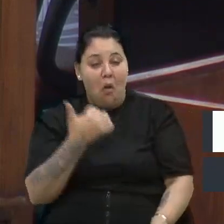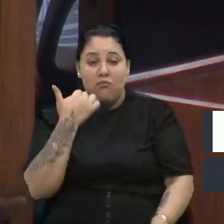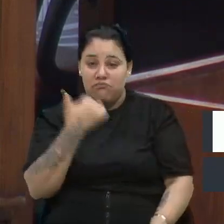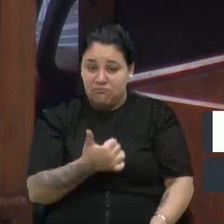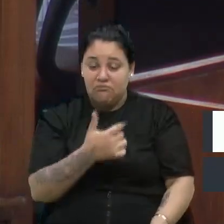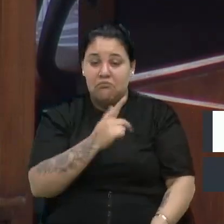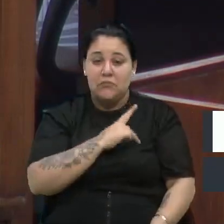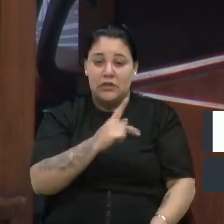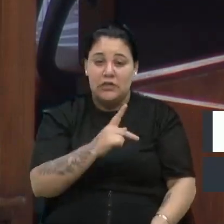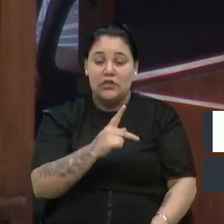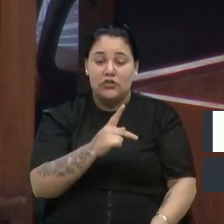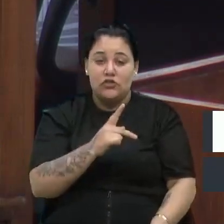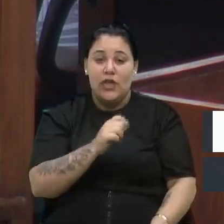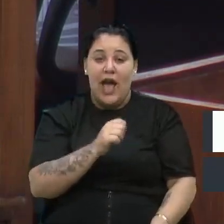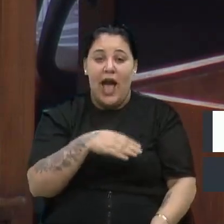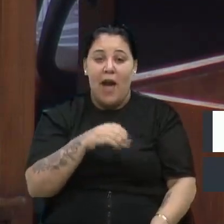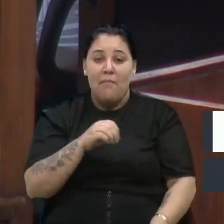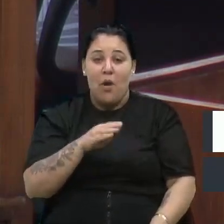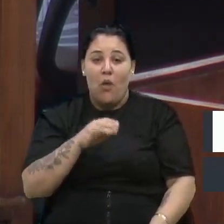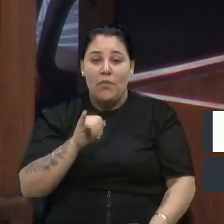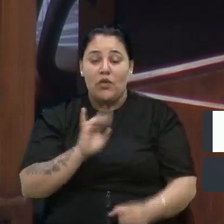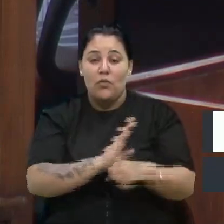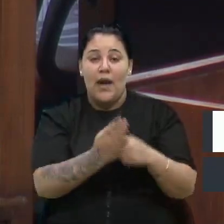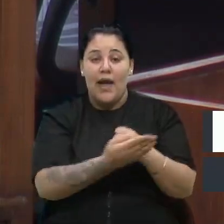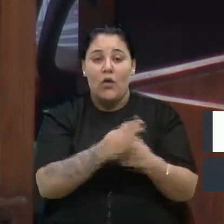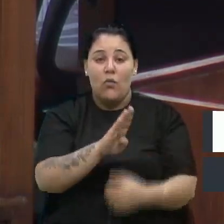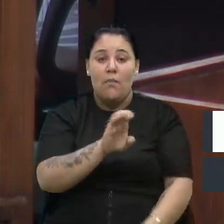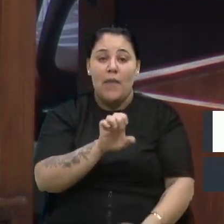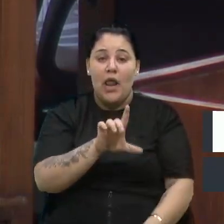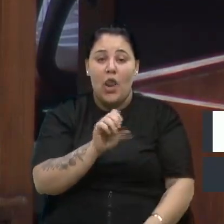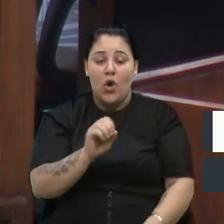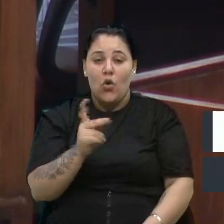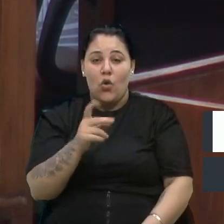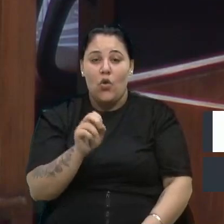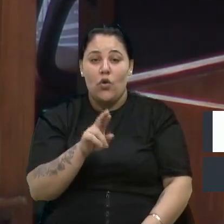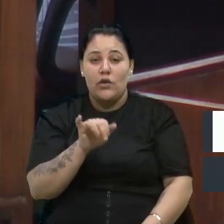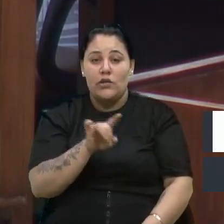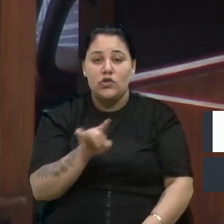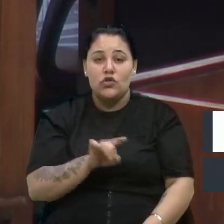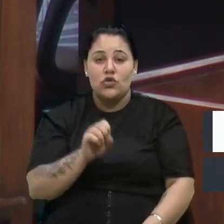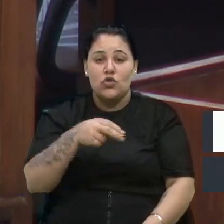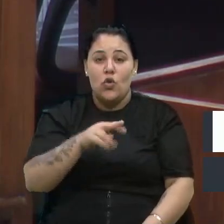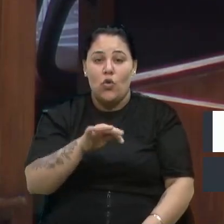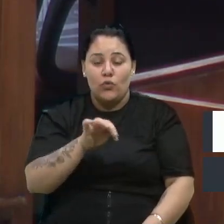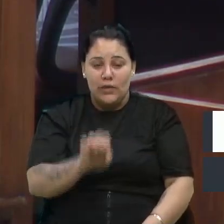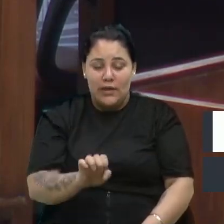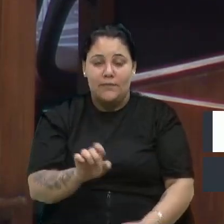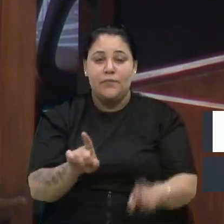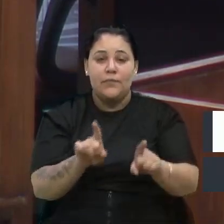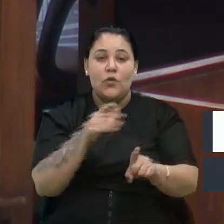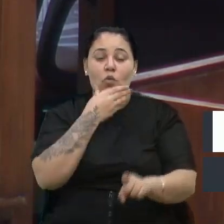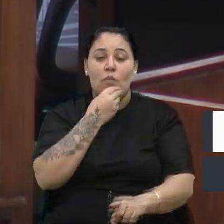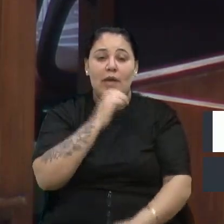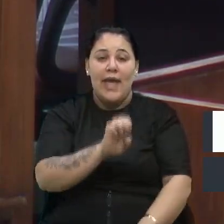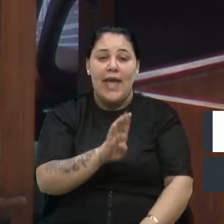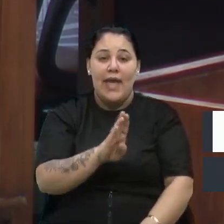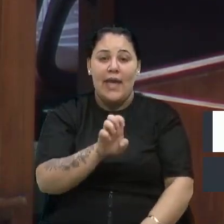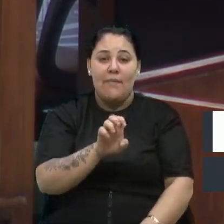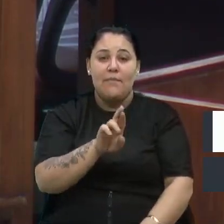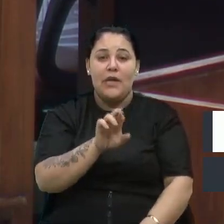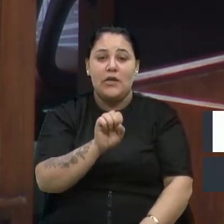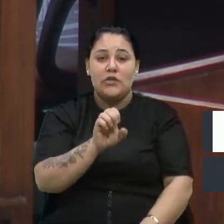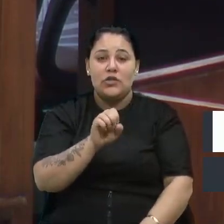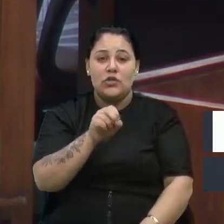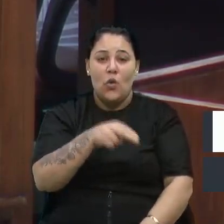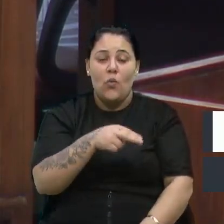presidente da Amob Belo Horizonte, o Eberson, com a minha amiga Azita, lá do Vila IP, com o Clenir,